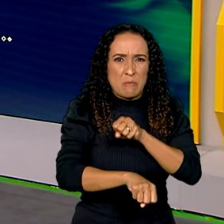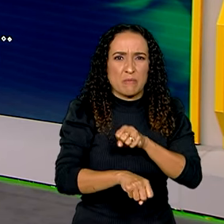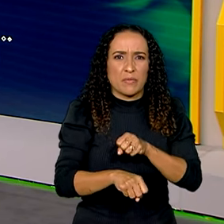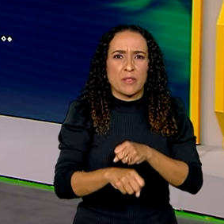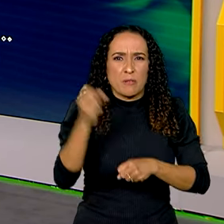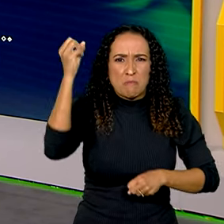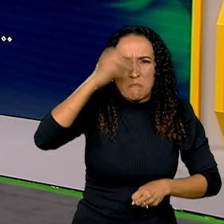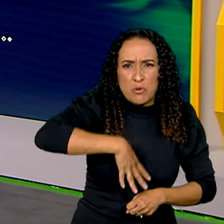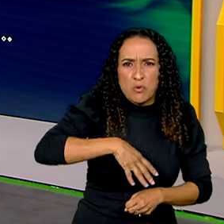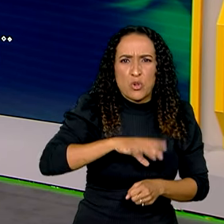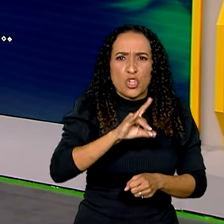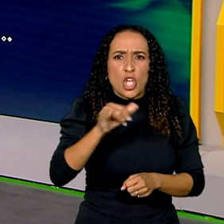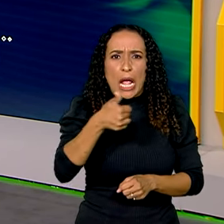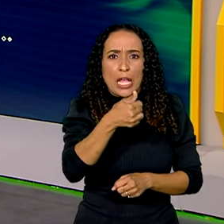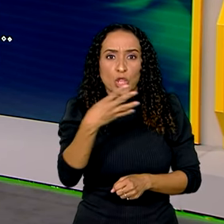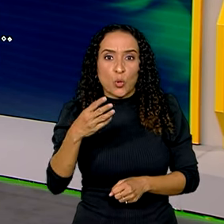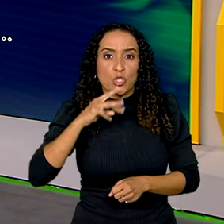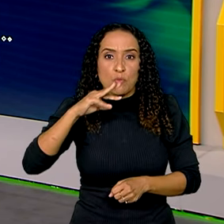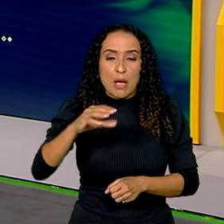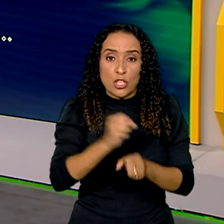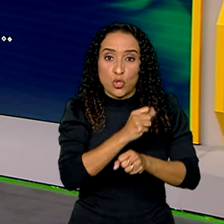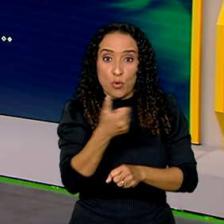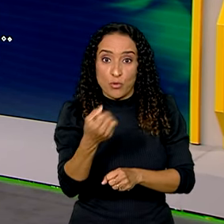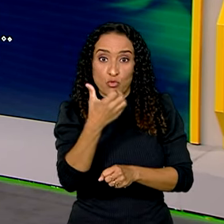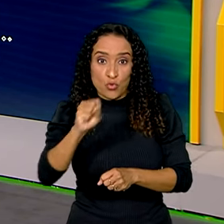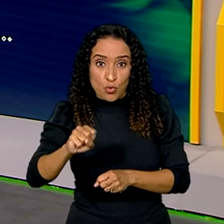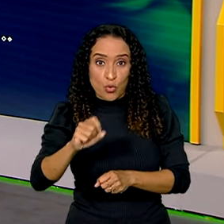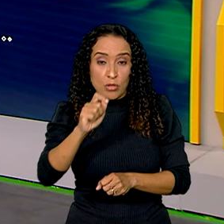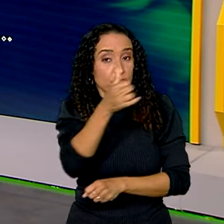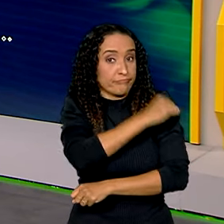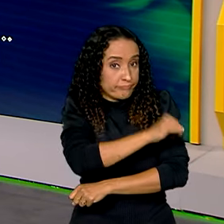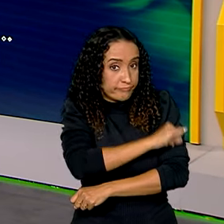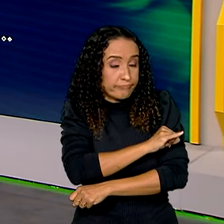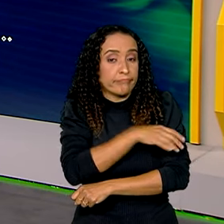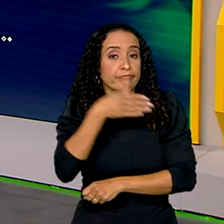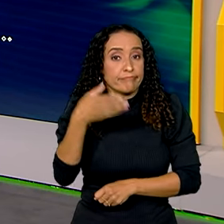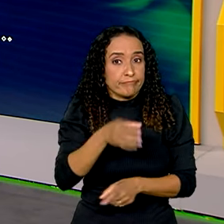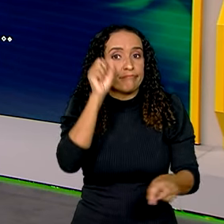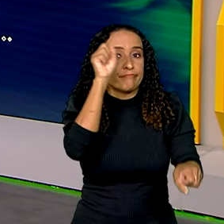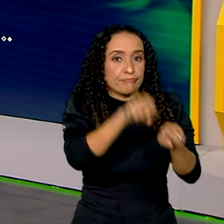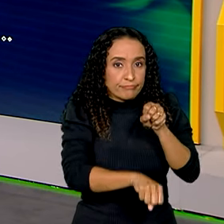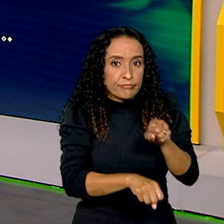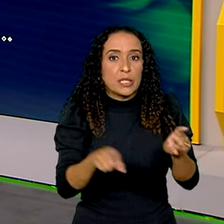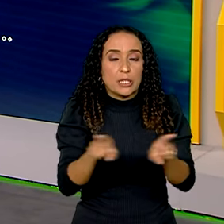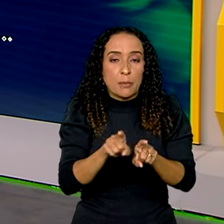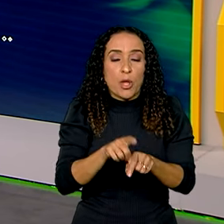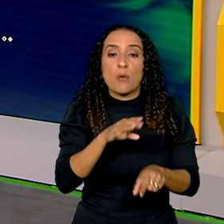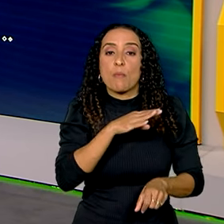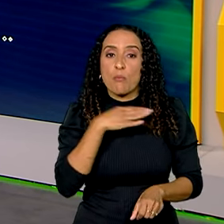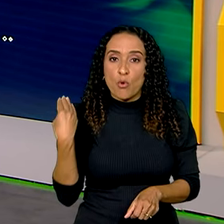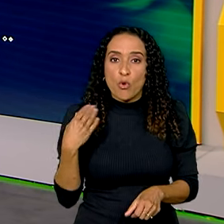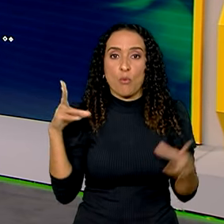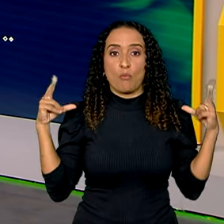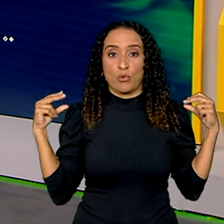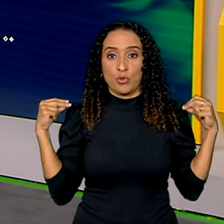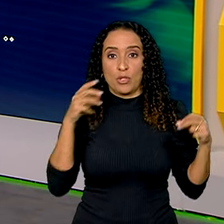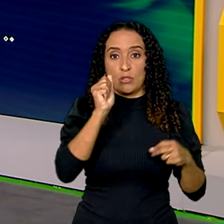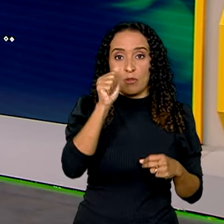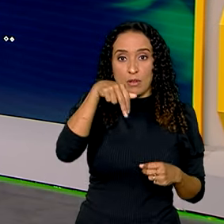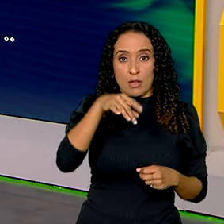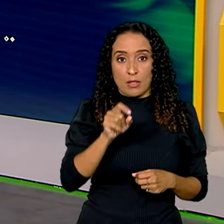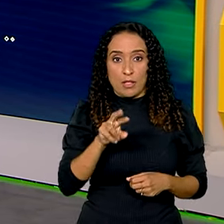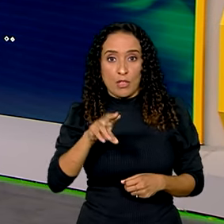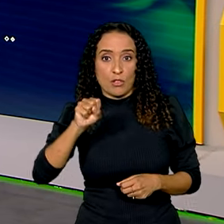de 2018, no Rio de Janeiro. No atentado que tirou a vida da vereadora, também morreu o motorista dela, Anderson